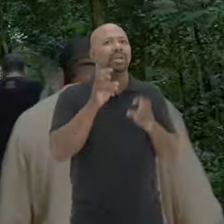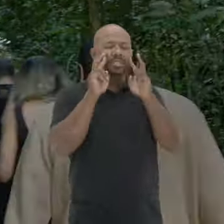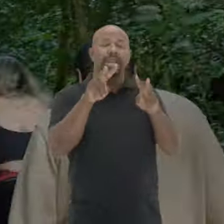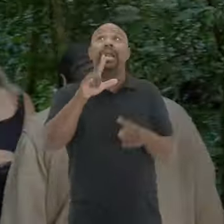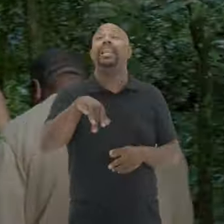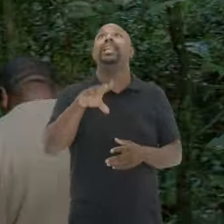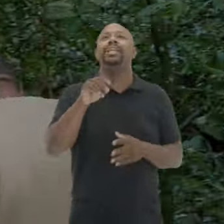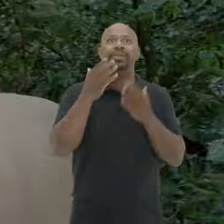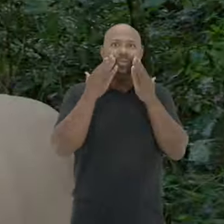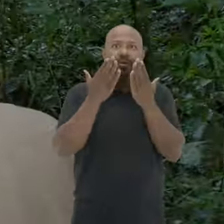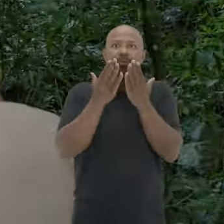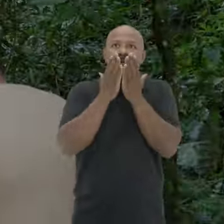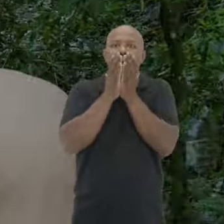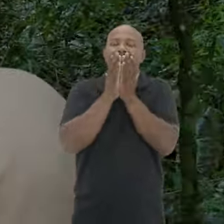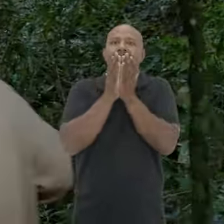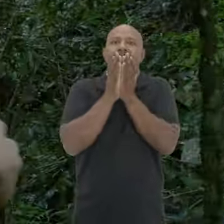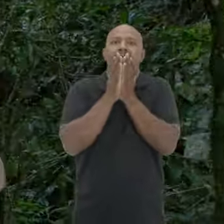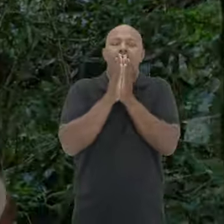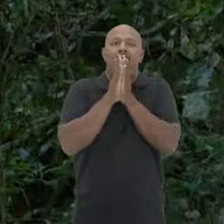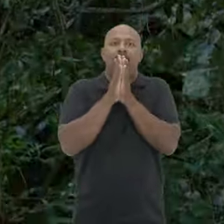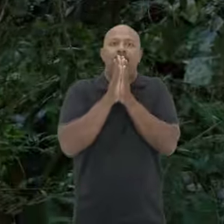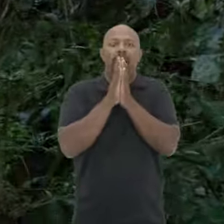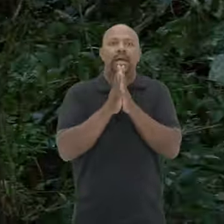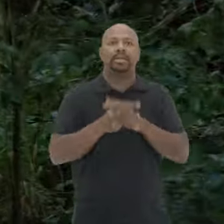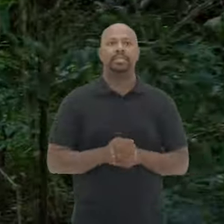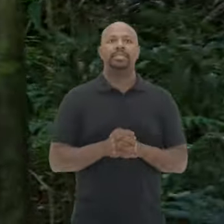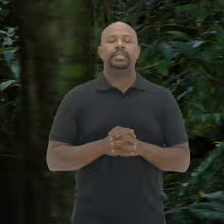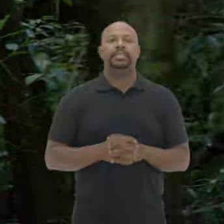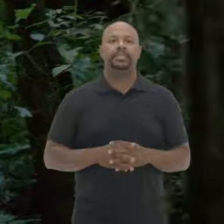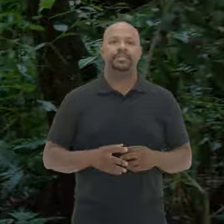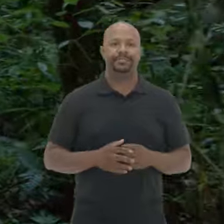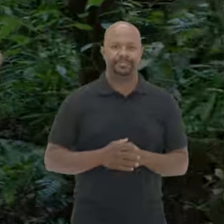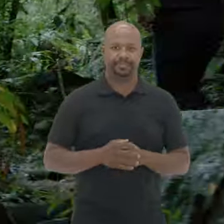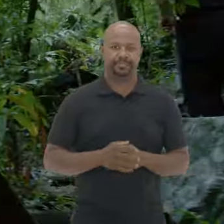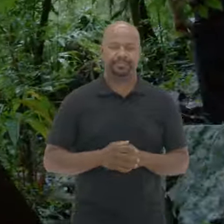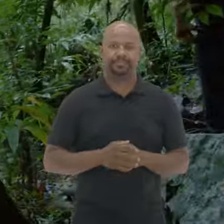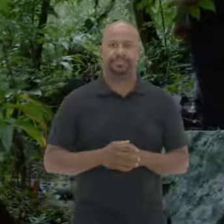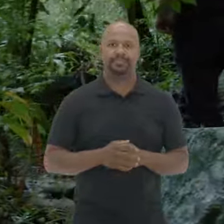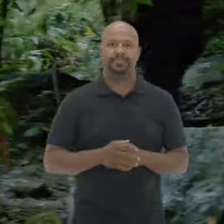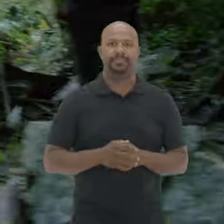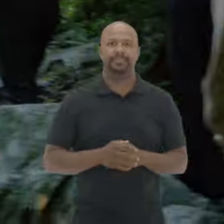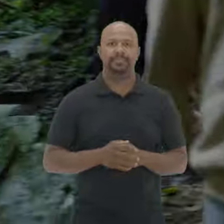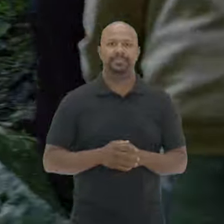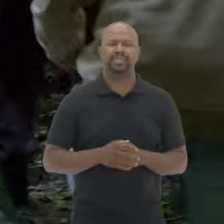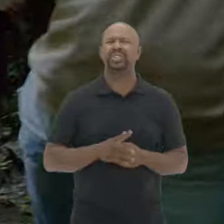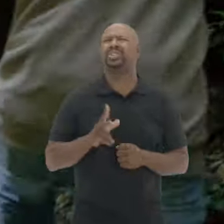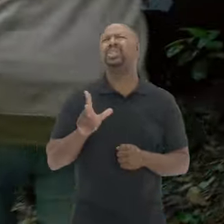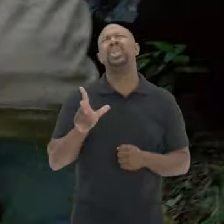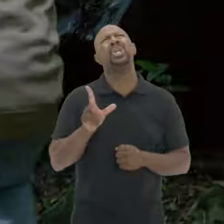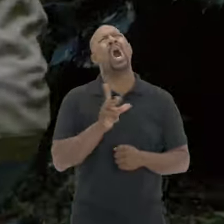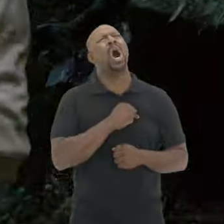Mas olha que lindo, gente Barra O João bate a cabeça Em um galho Eles se aproximam De uma grande cachoeira